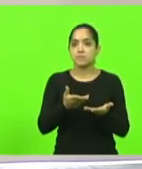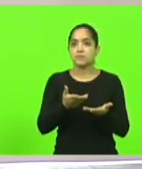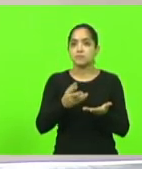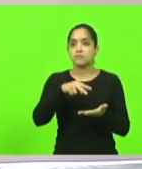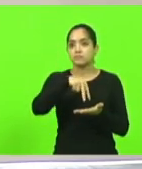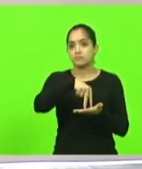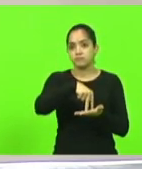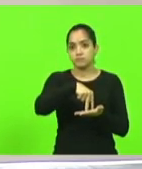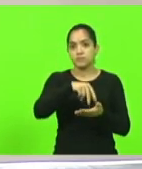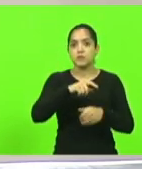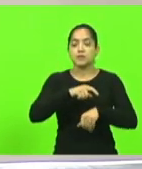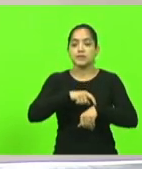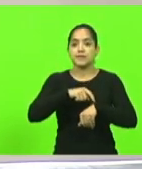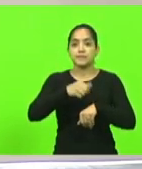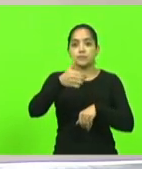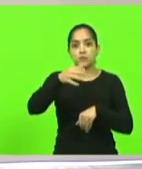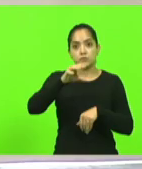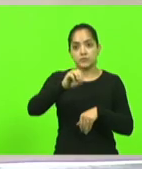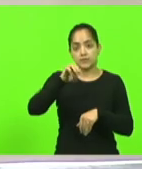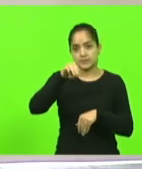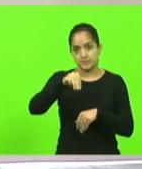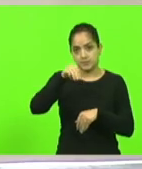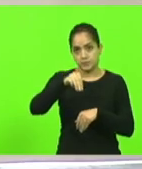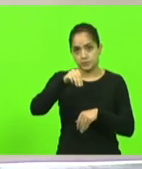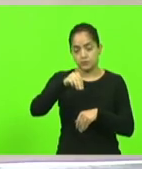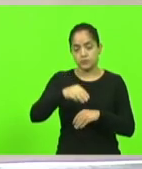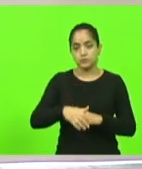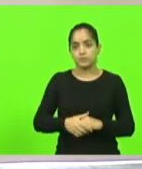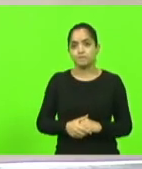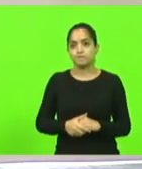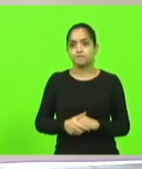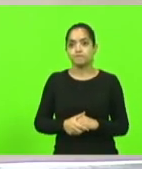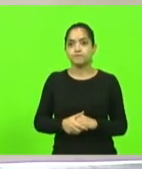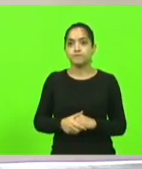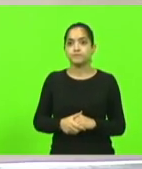Excelência terá dez minutos para fazer o uso da tribuna.